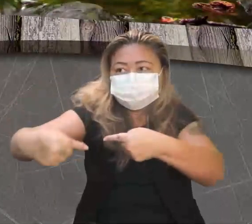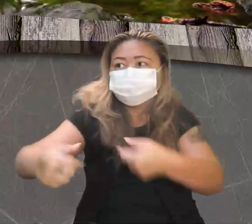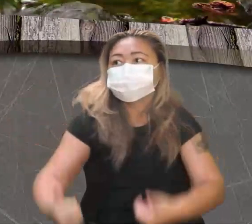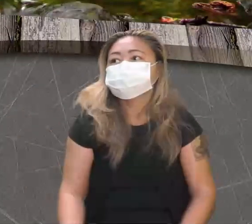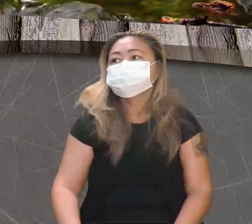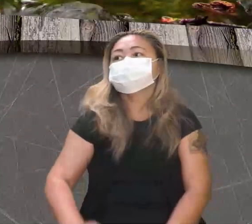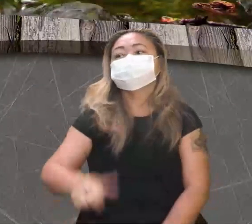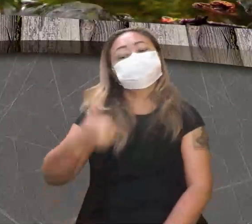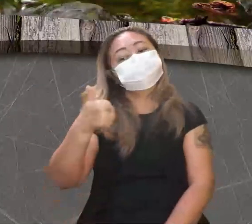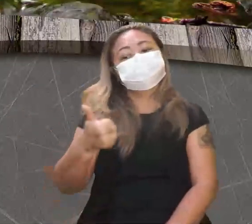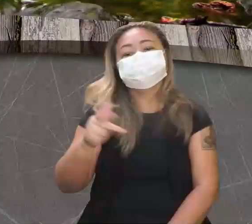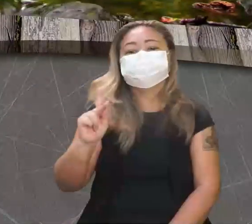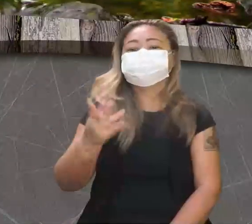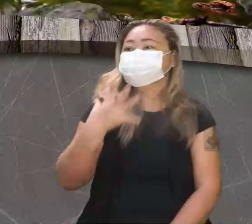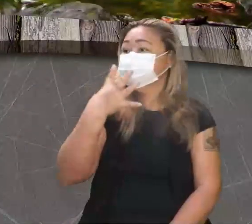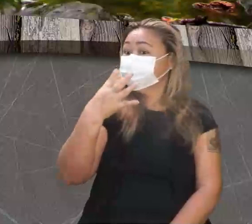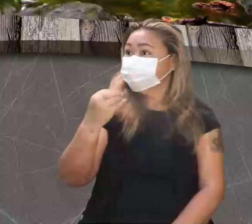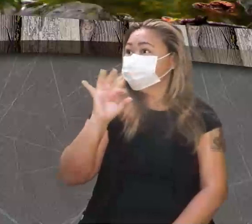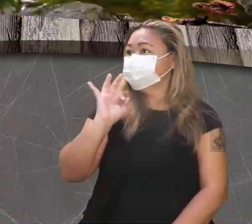Esse lobo é um ótimo, né?